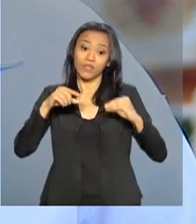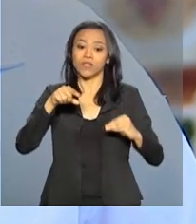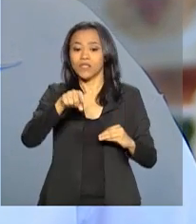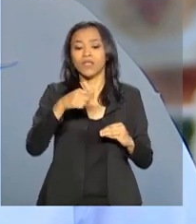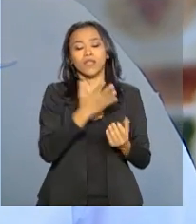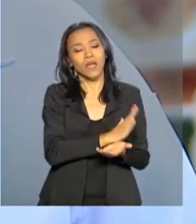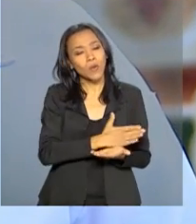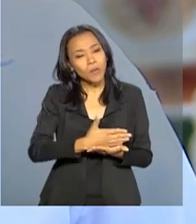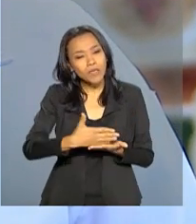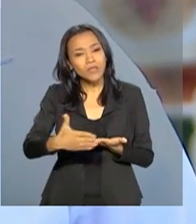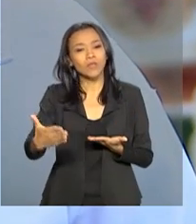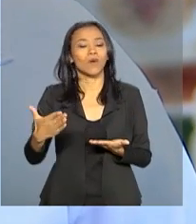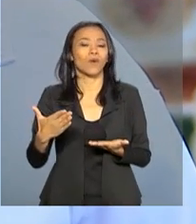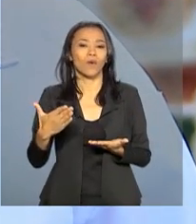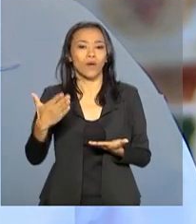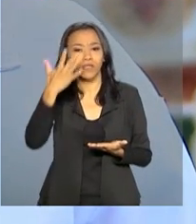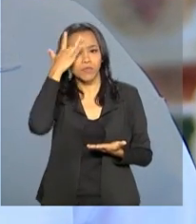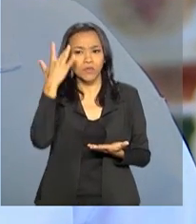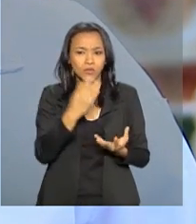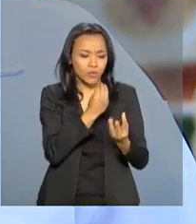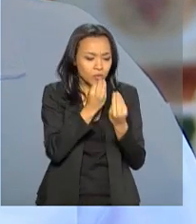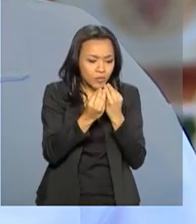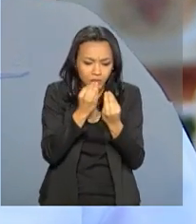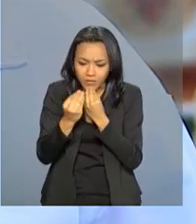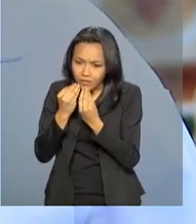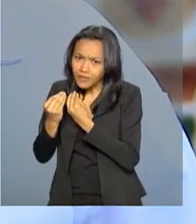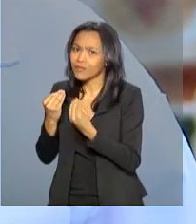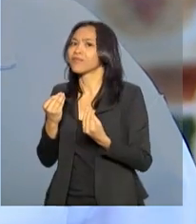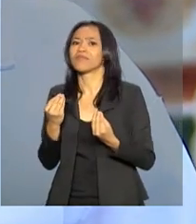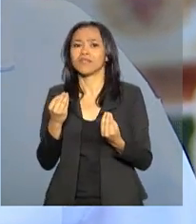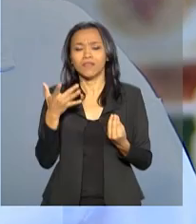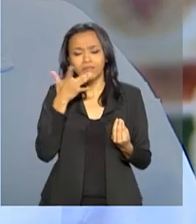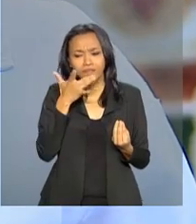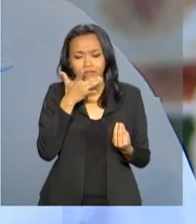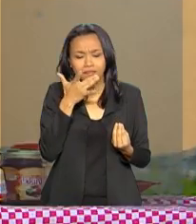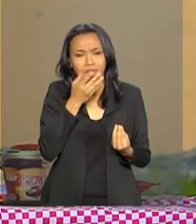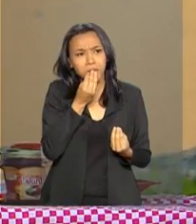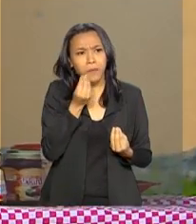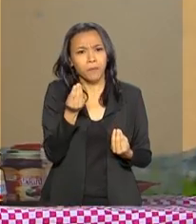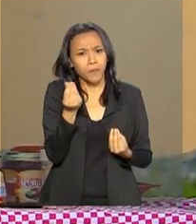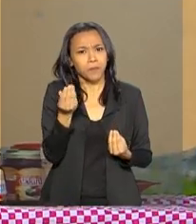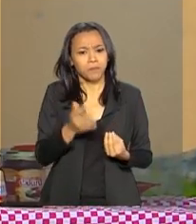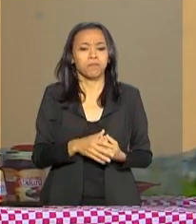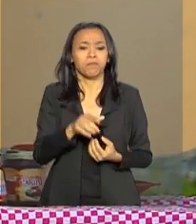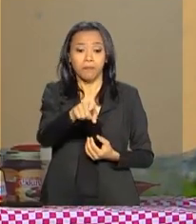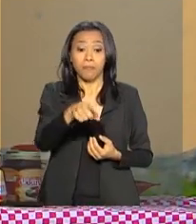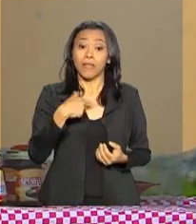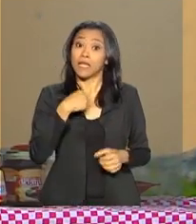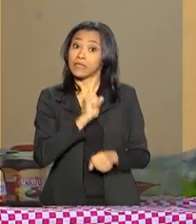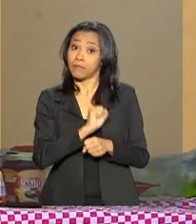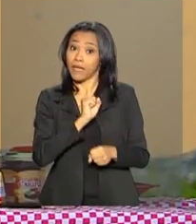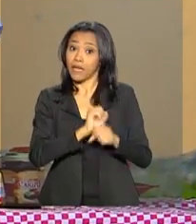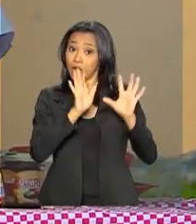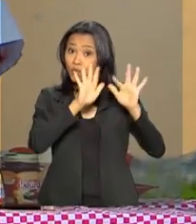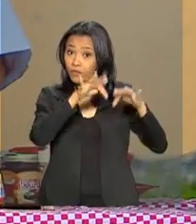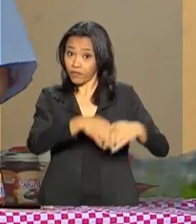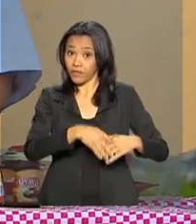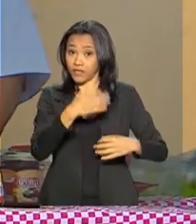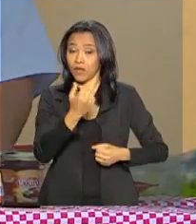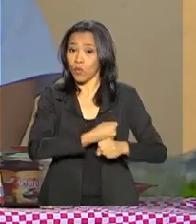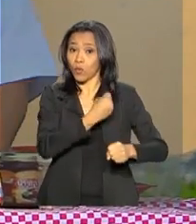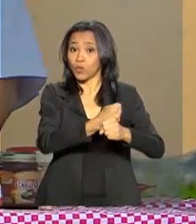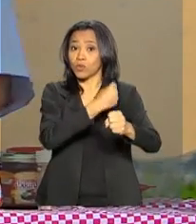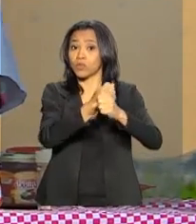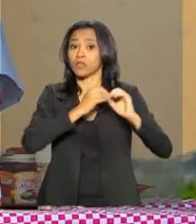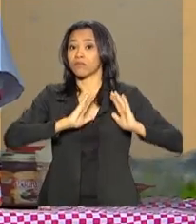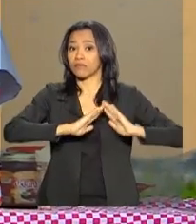começou o pessoal degustar das coxinhas, aprovar o tempero. Sandra aguarda o fim das obras do reassentamento